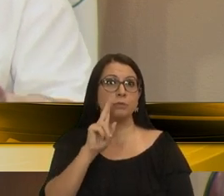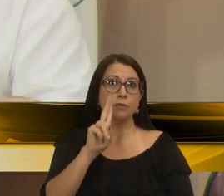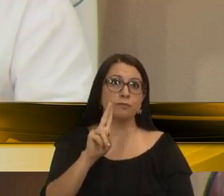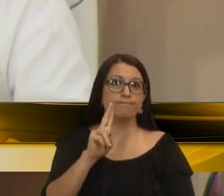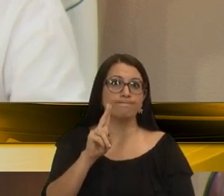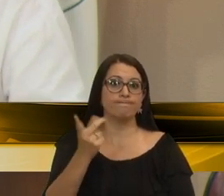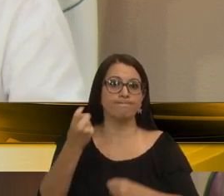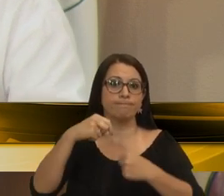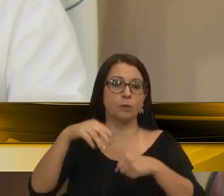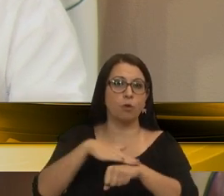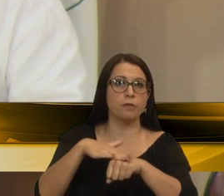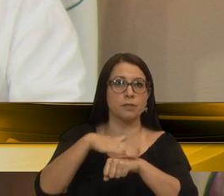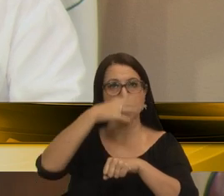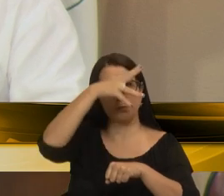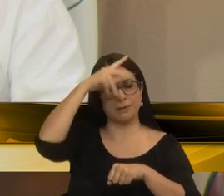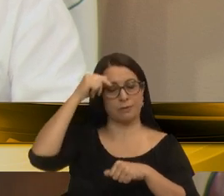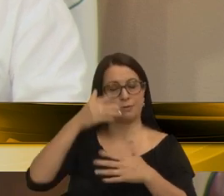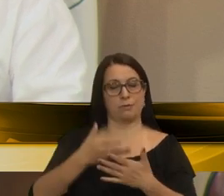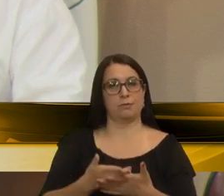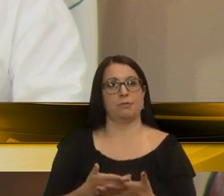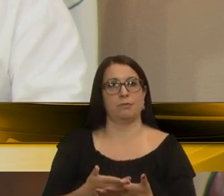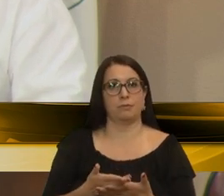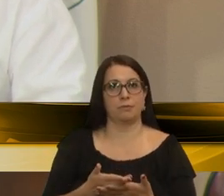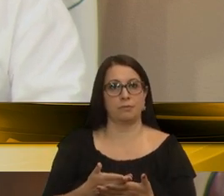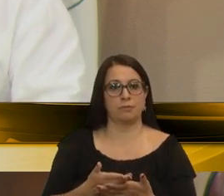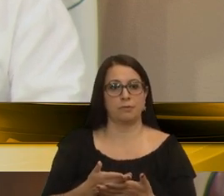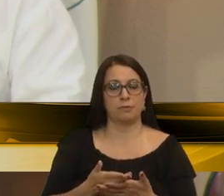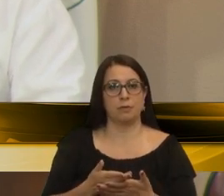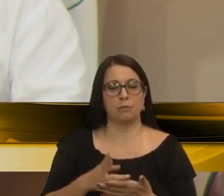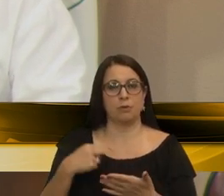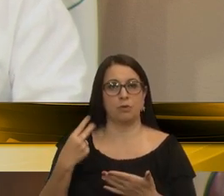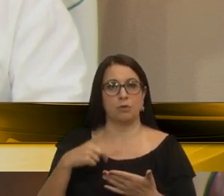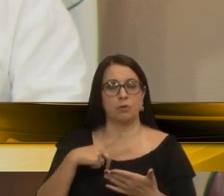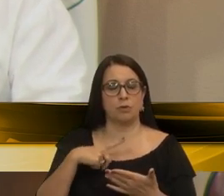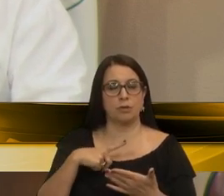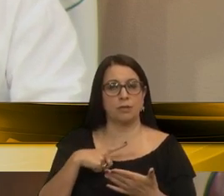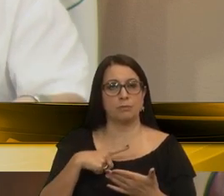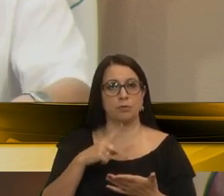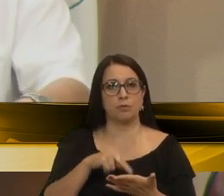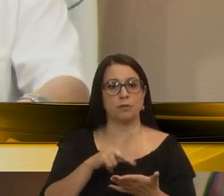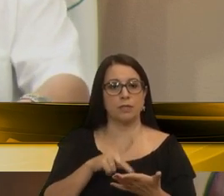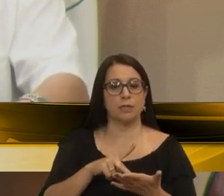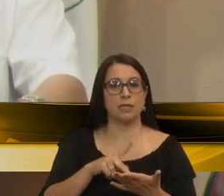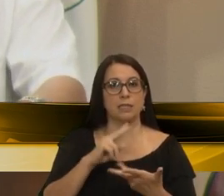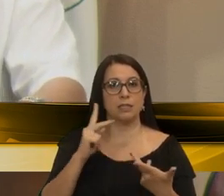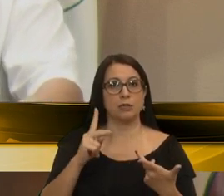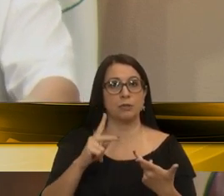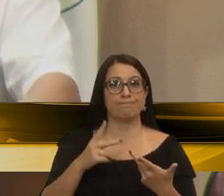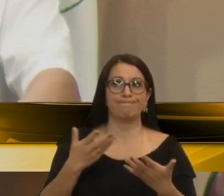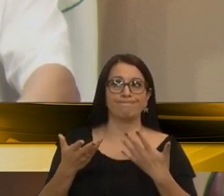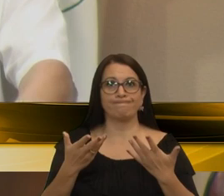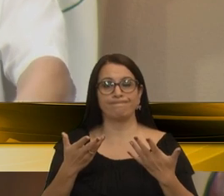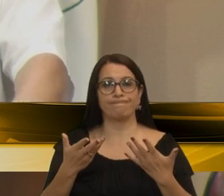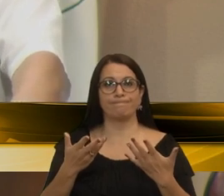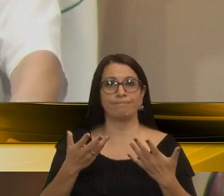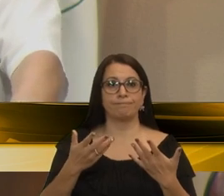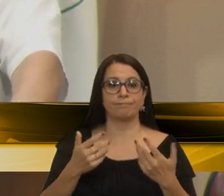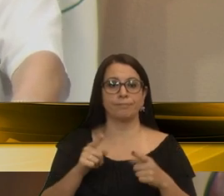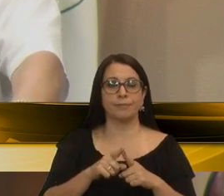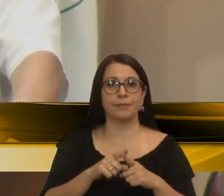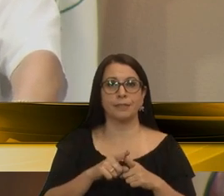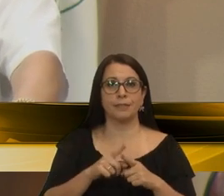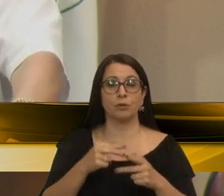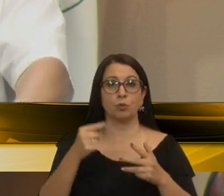um diálogo com o Executivo. Porque nós temos, estamos, de fato, diante de um impasse a nível das